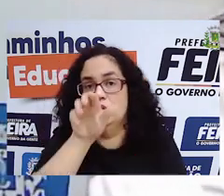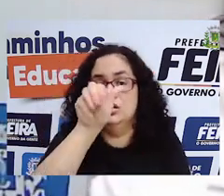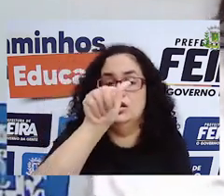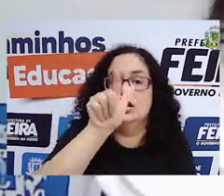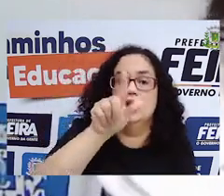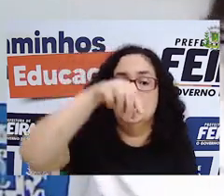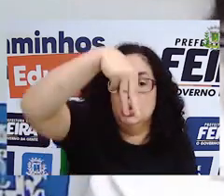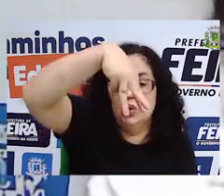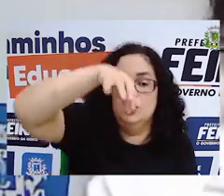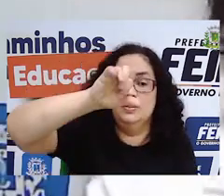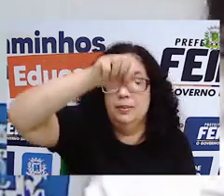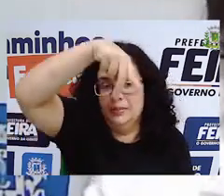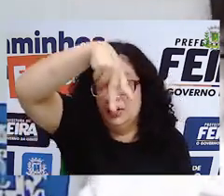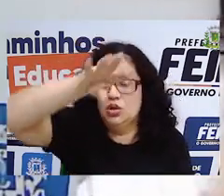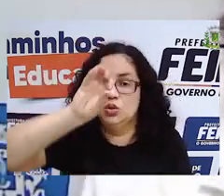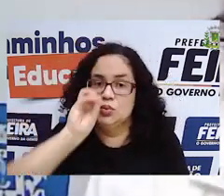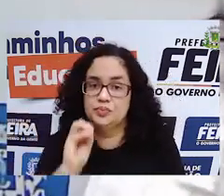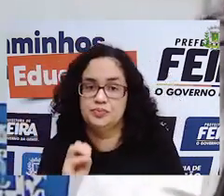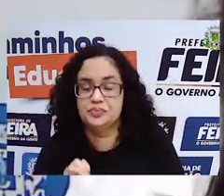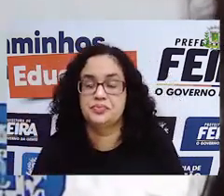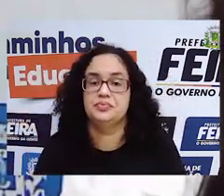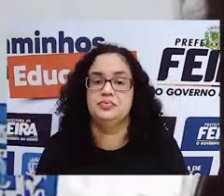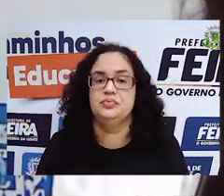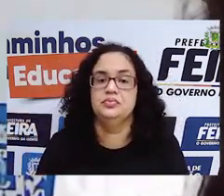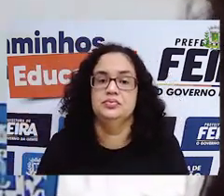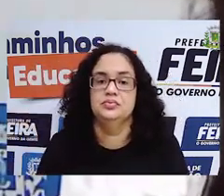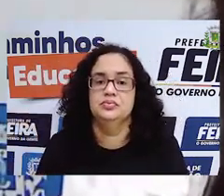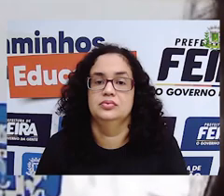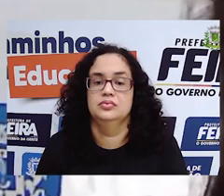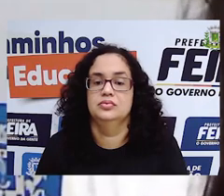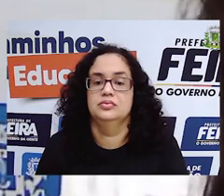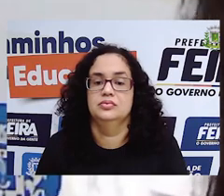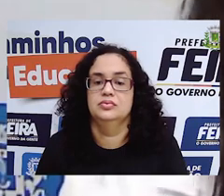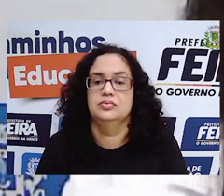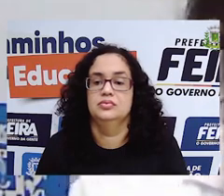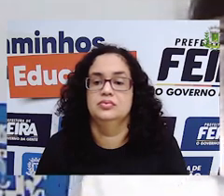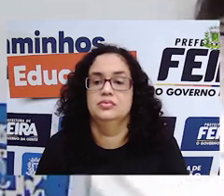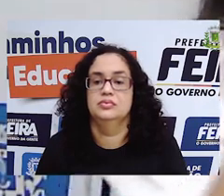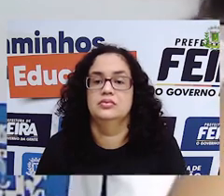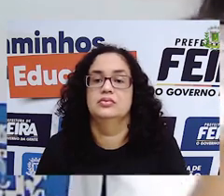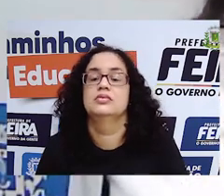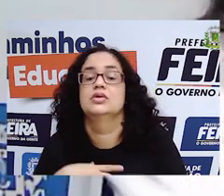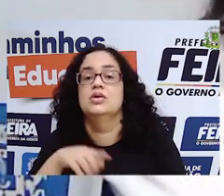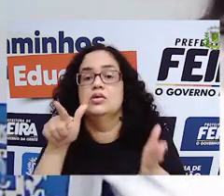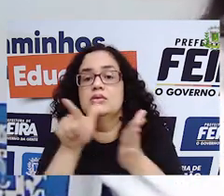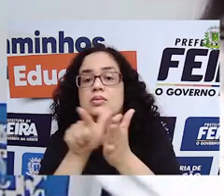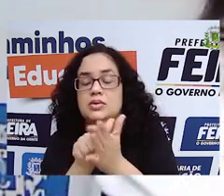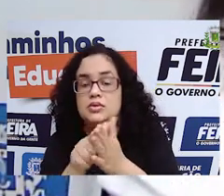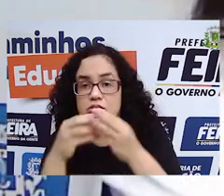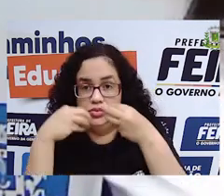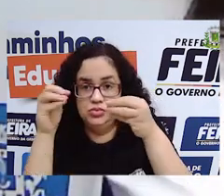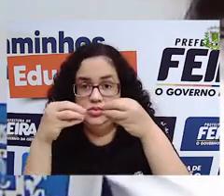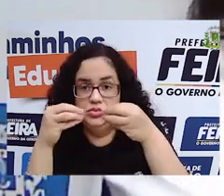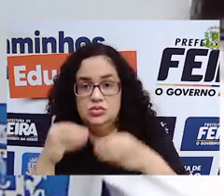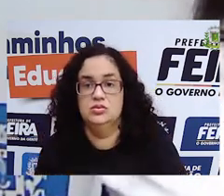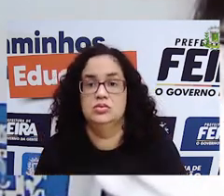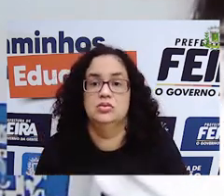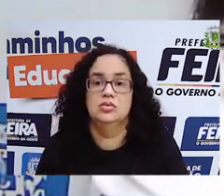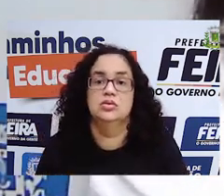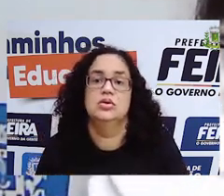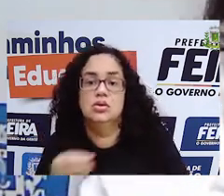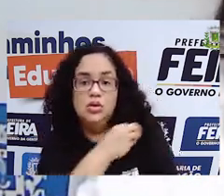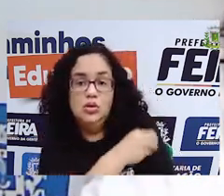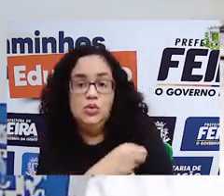folha de alumínio, papel alumínio e um pedaço de tecido, de algodão.